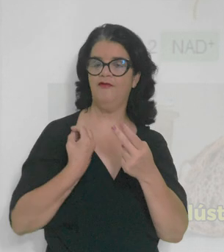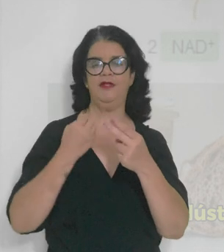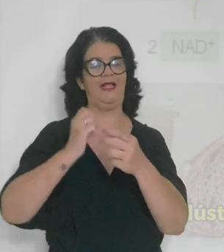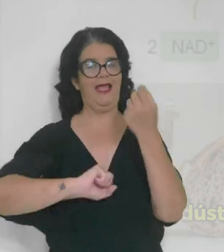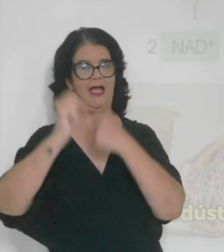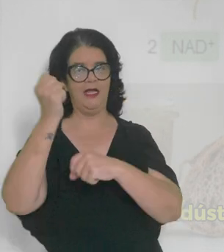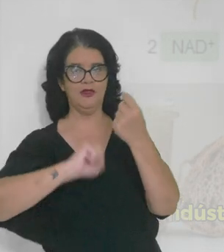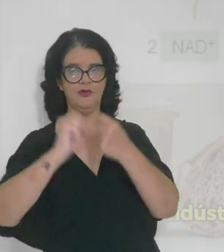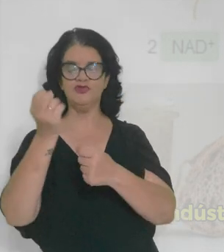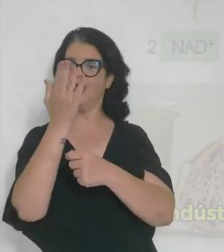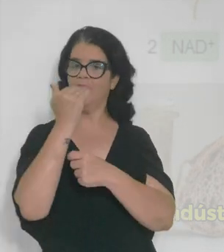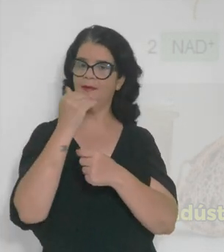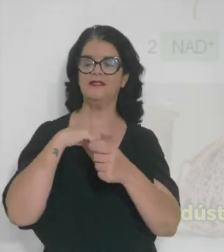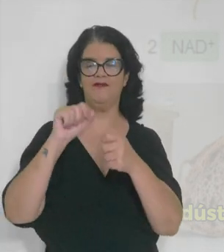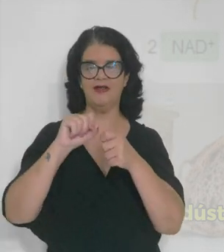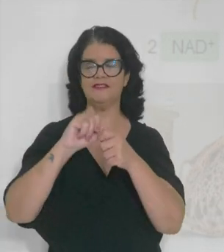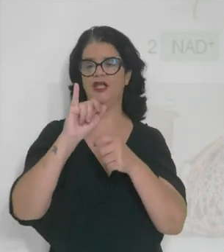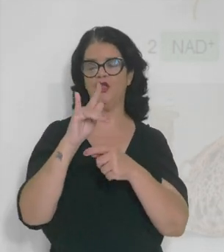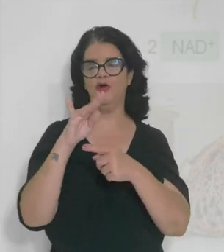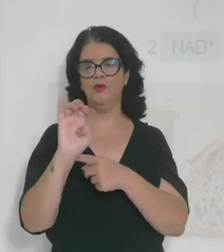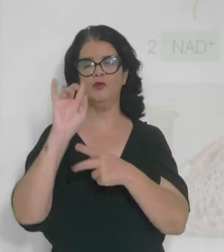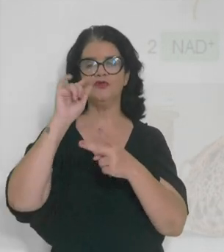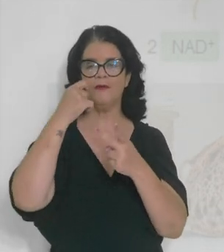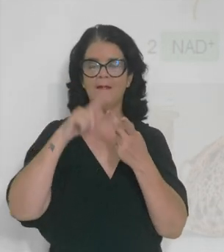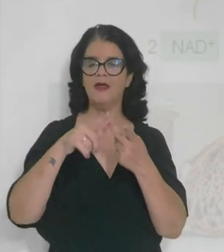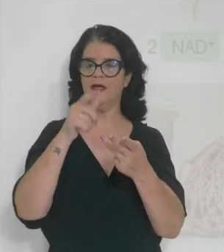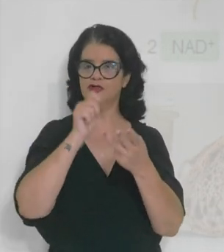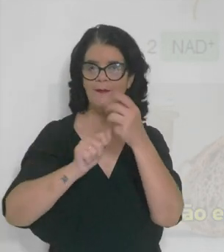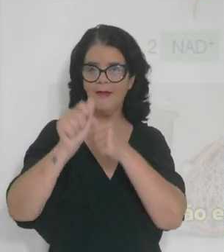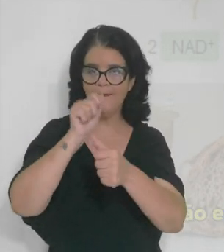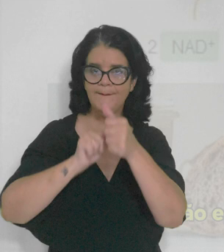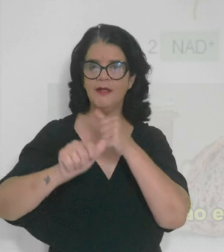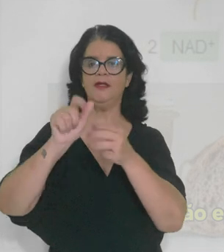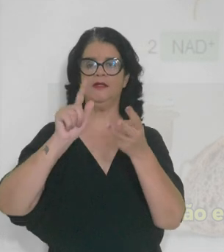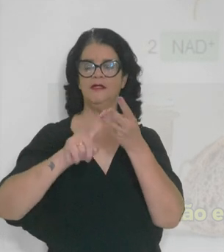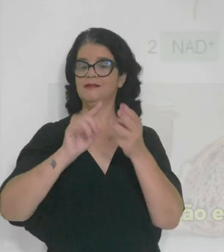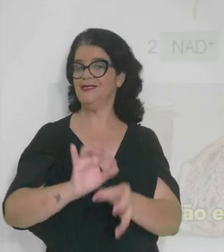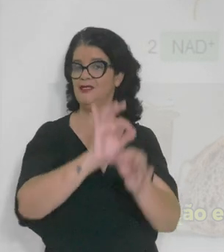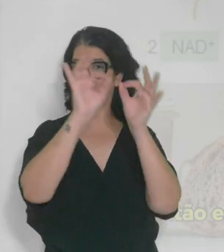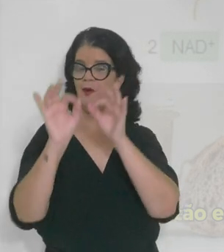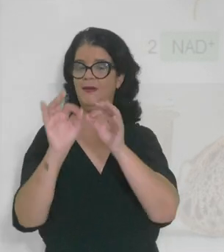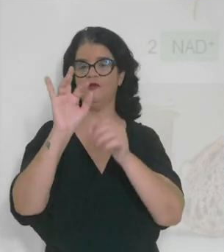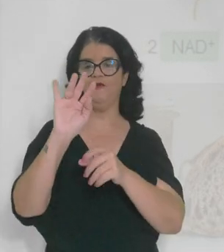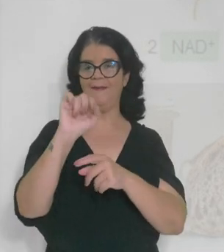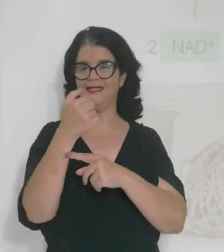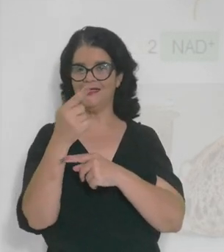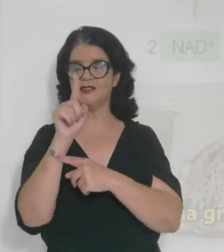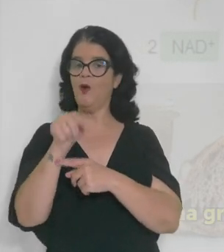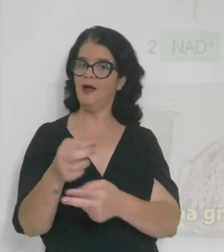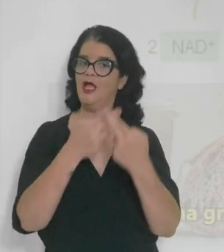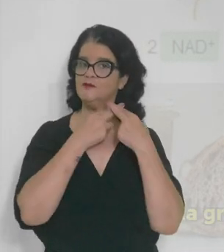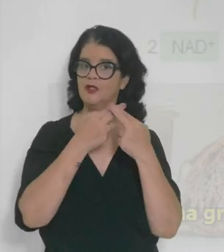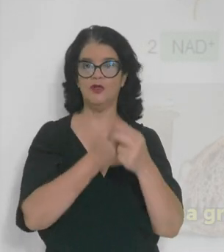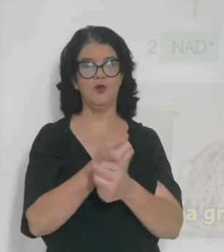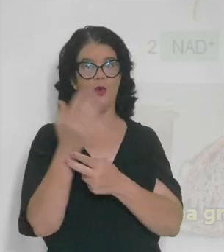tá? Então, a indústria alimentícia, Vai produzir iogurtes, pães, bebidas, né? Então, esse processo de fermentação, é responsável por